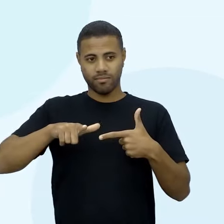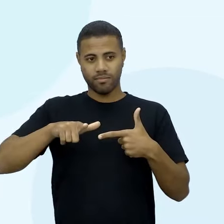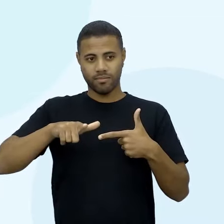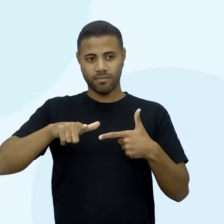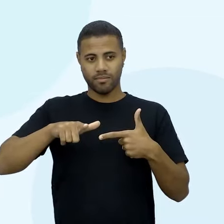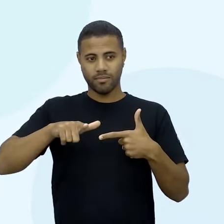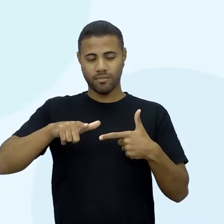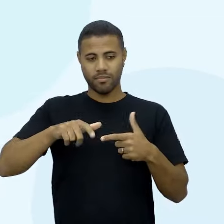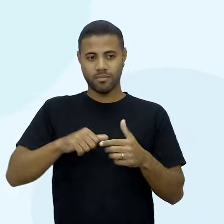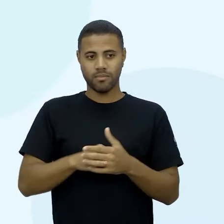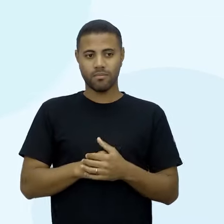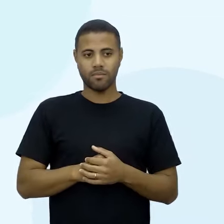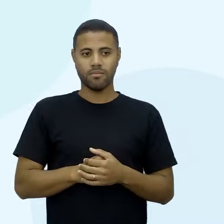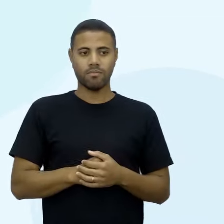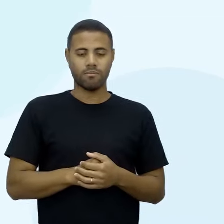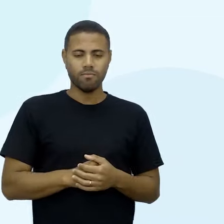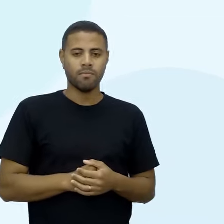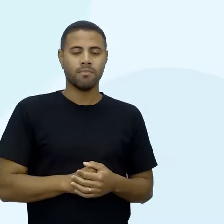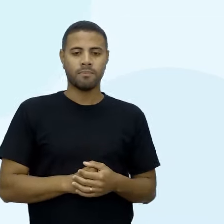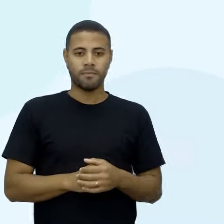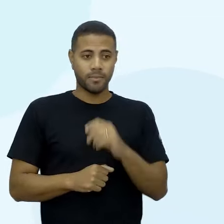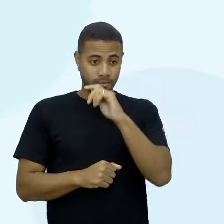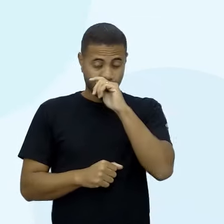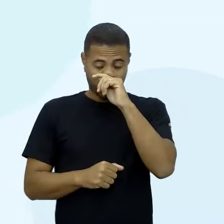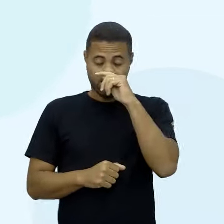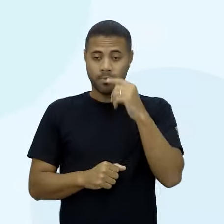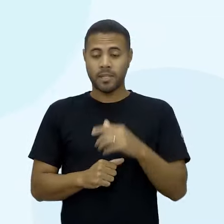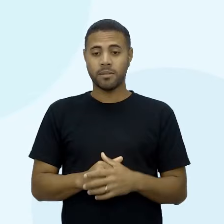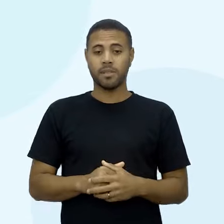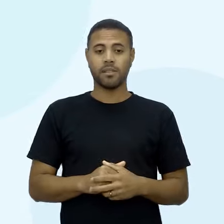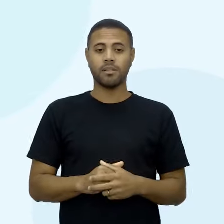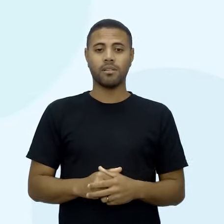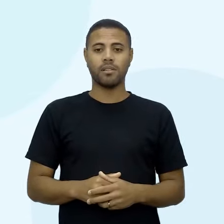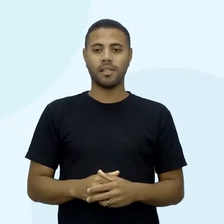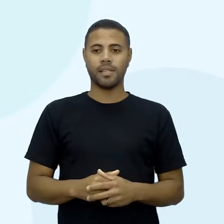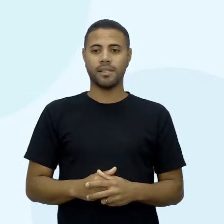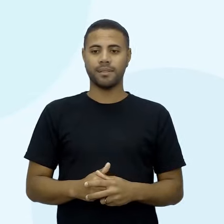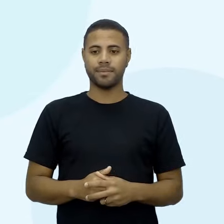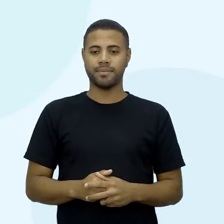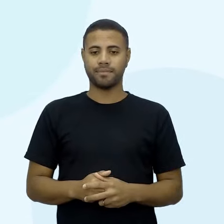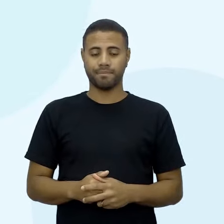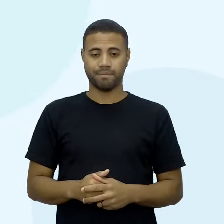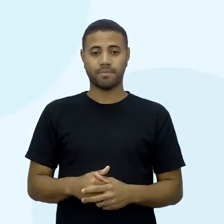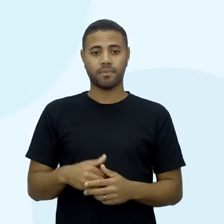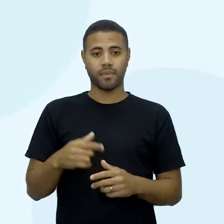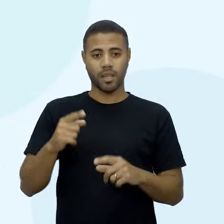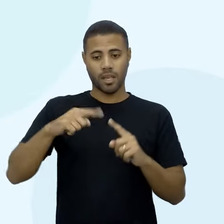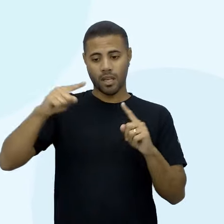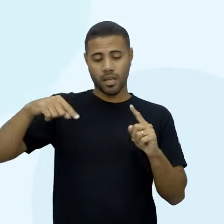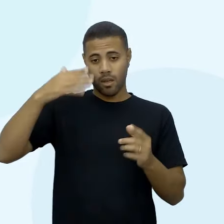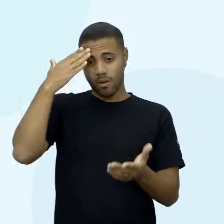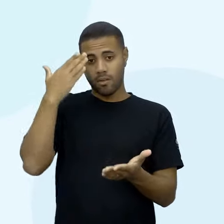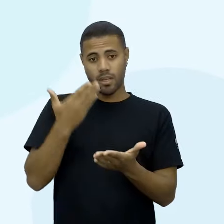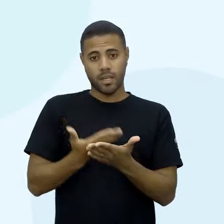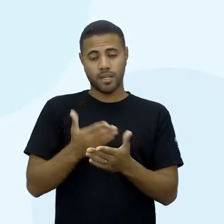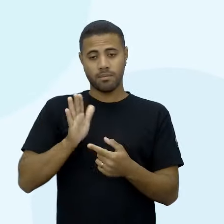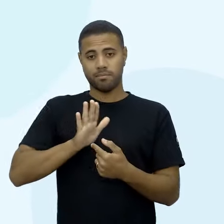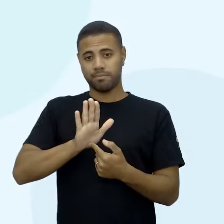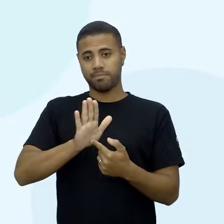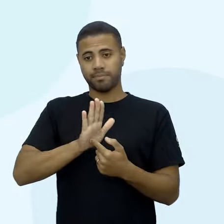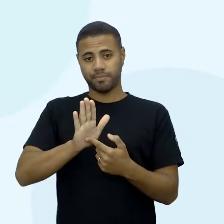por ele mesmo, o acontece? Você vai aumentar aí o nível de confiança dessa